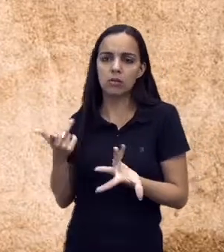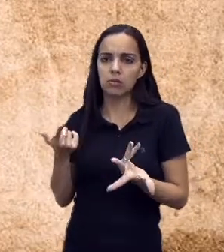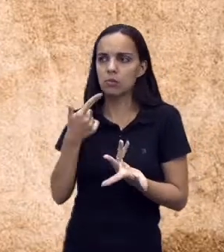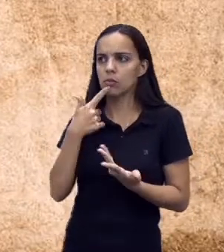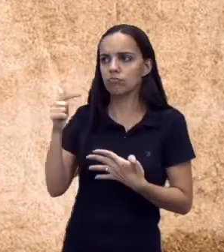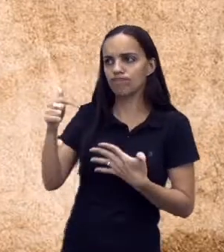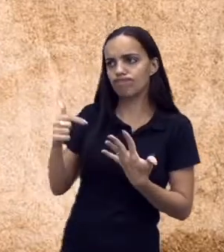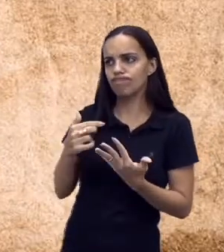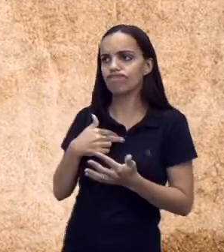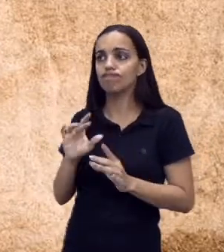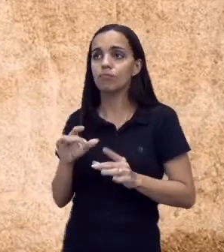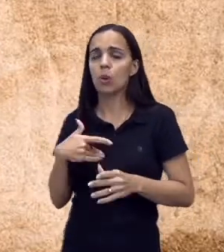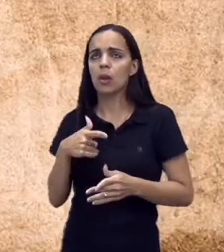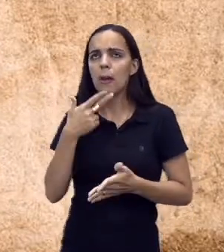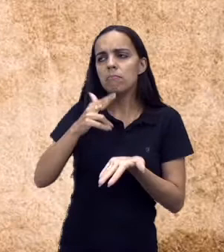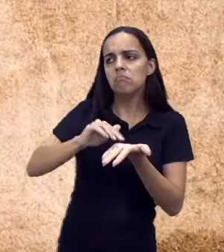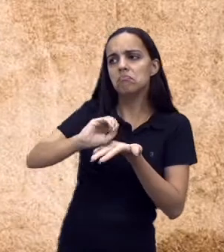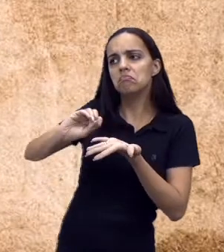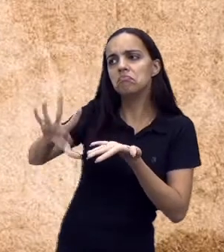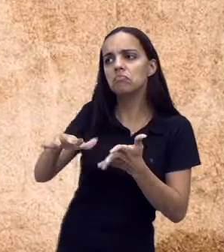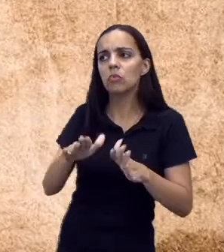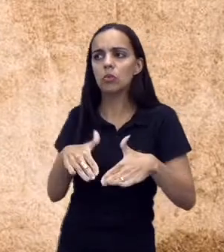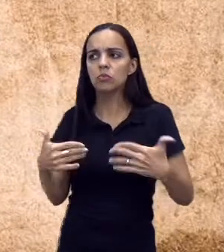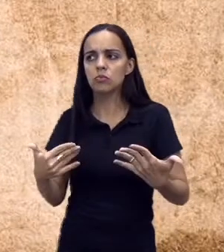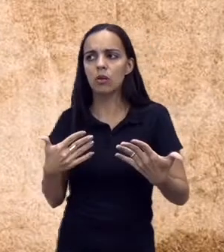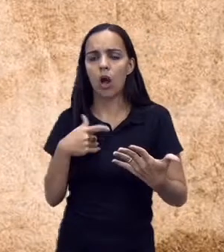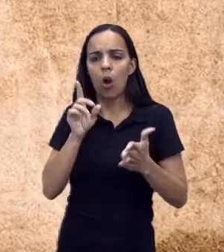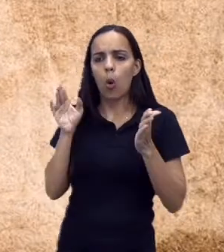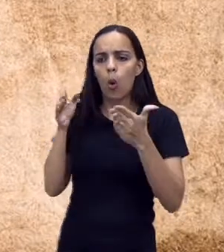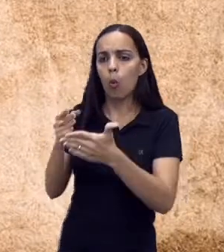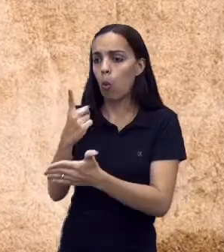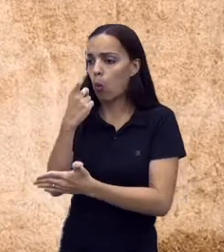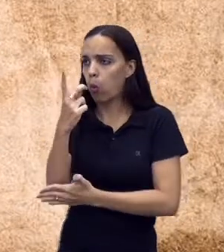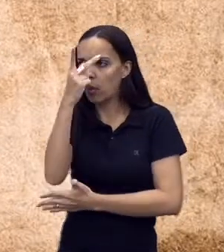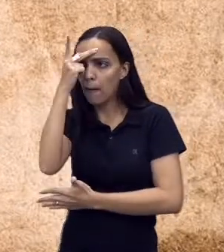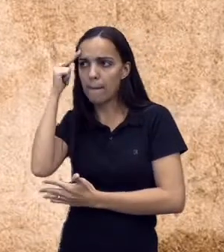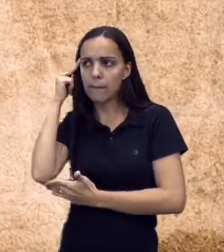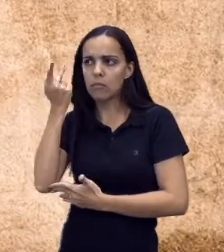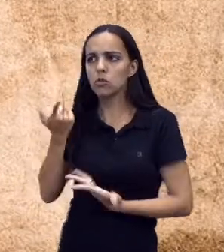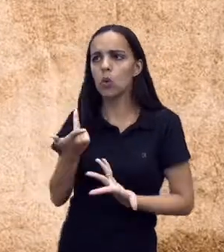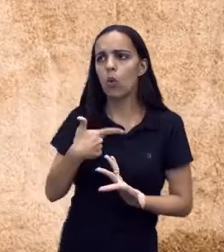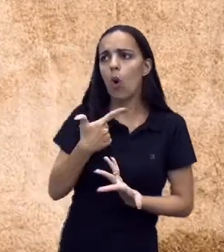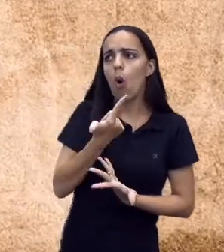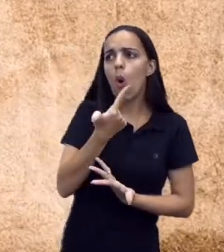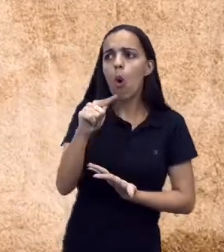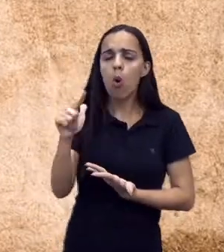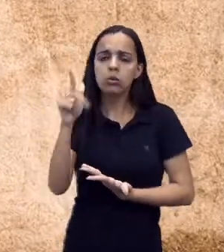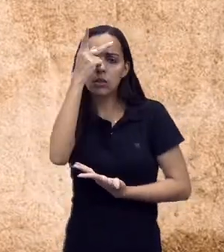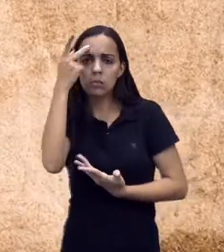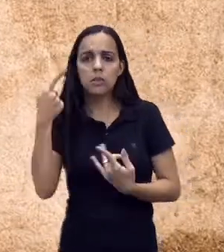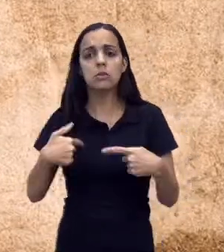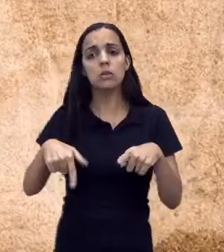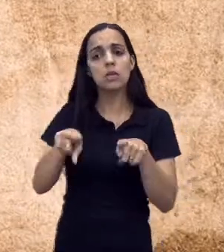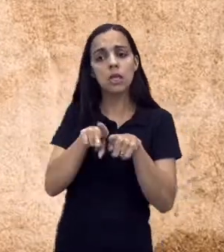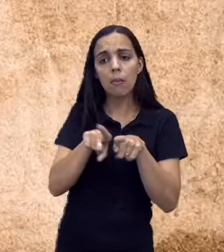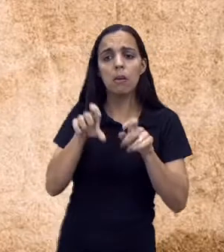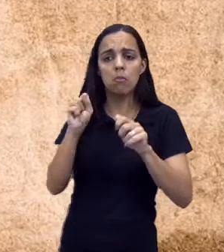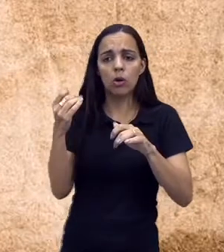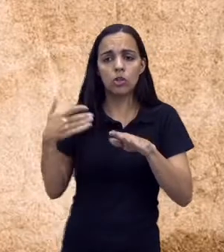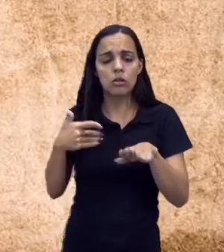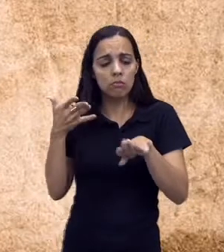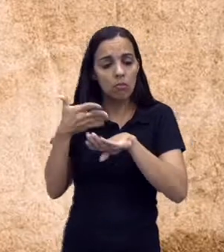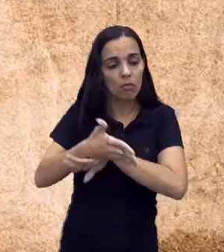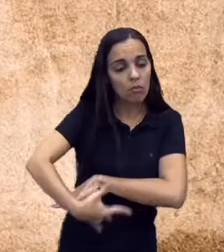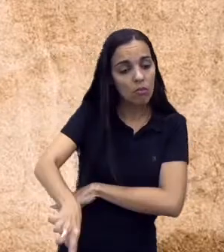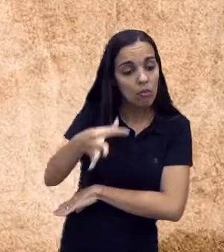mesmo ela sendo enviada para um único destinatário, outras pessoas também podem ter acesso àquele conteúdo